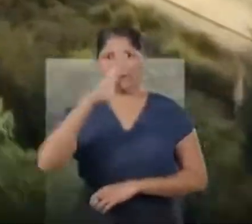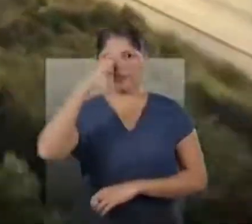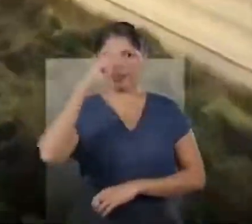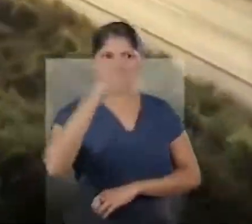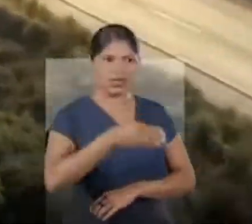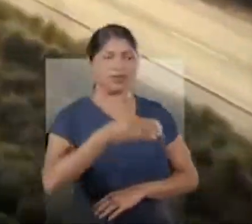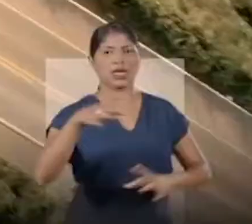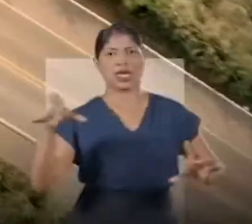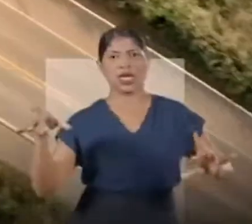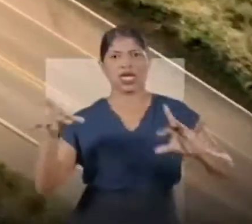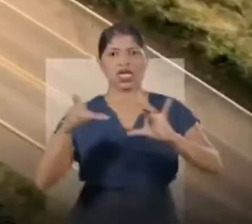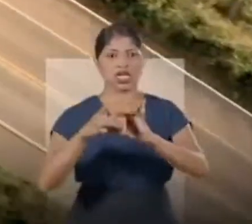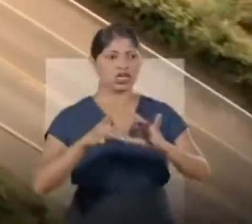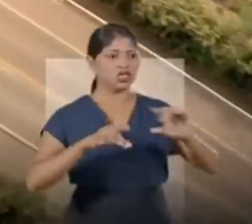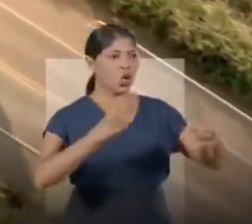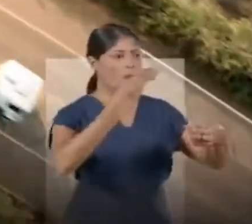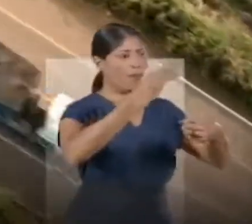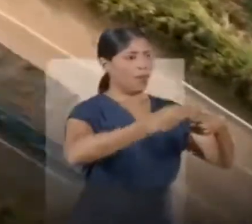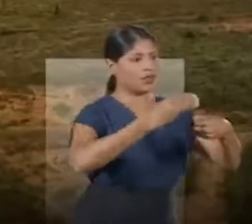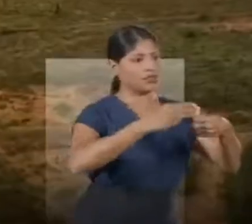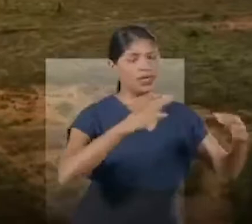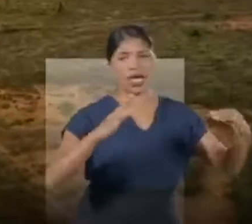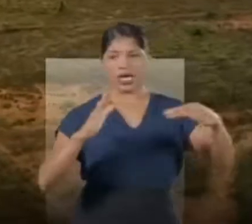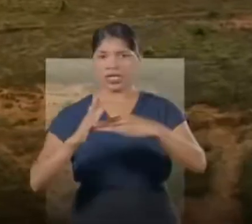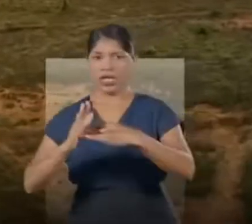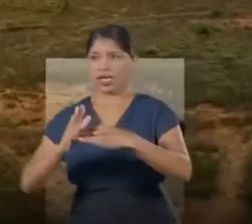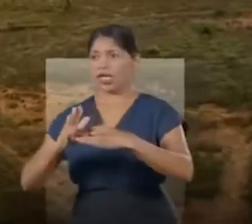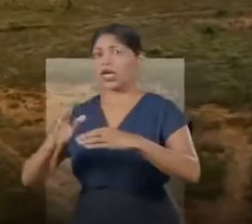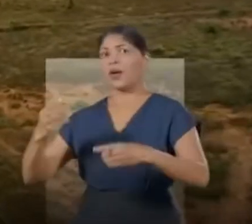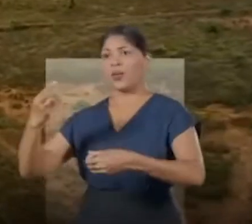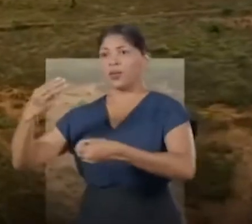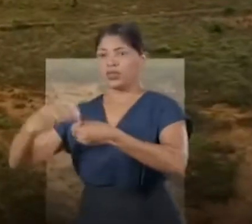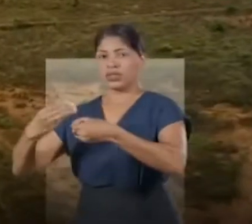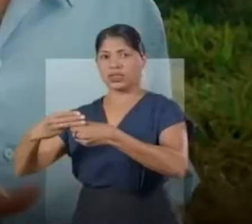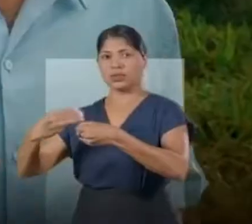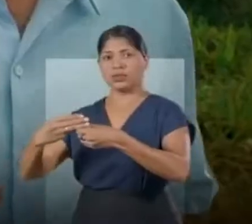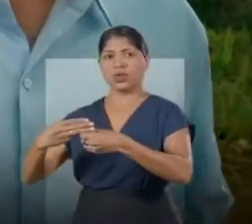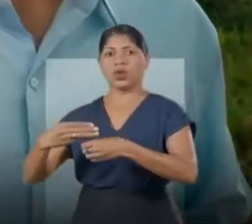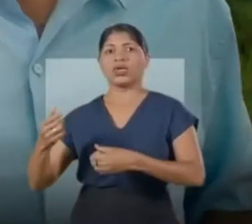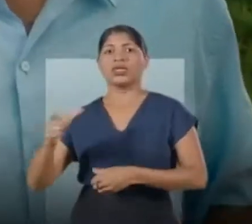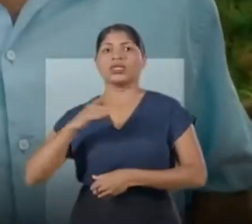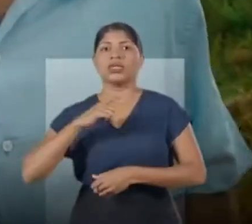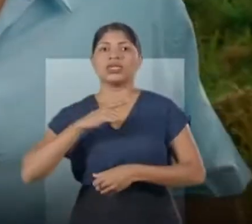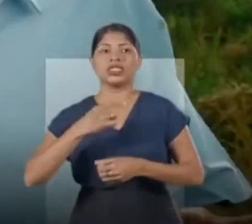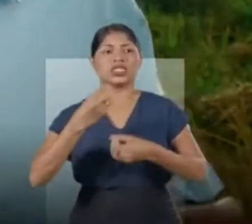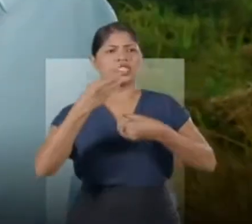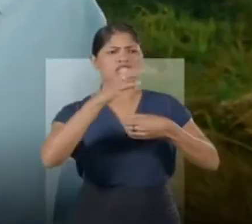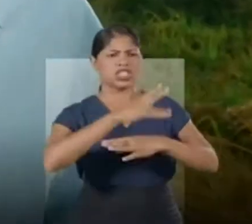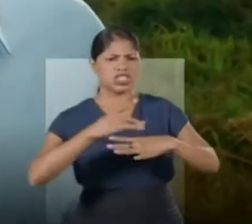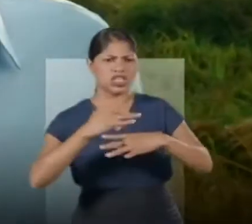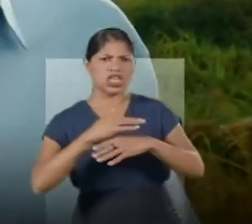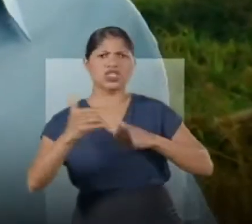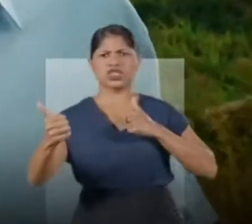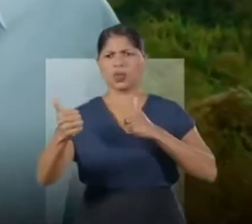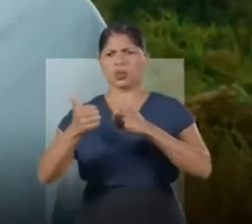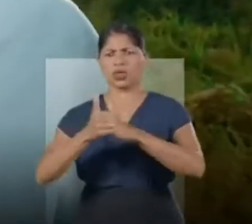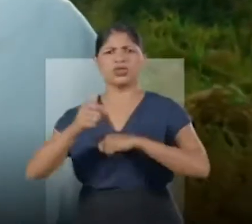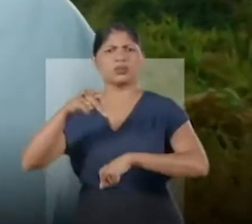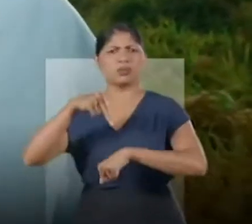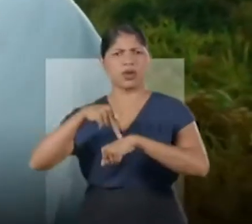Ela é a principal ligação entre Eldorado dos Carajás na BR-155 e as cidades de Curionópolis,